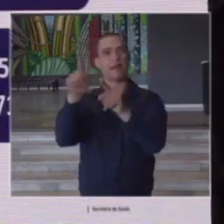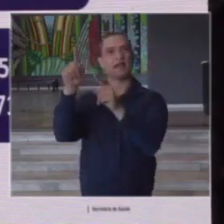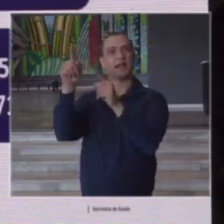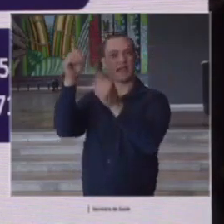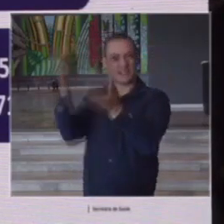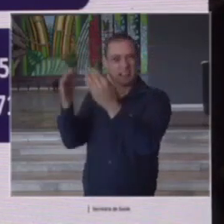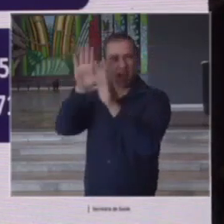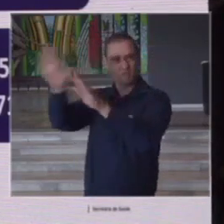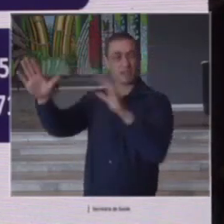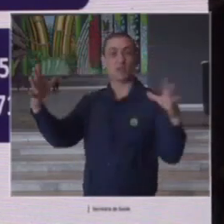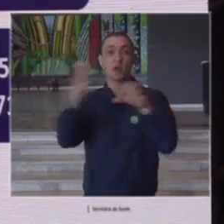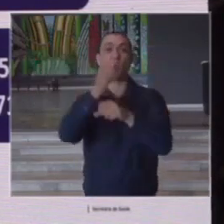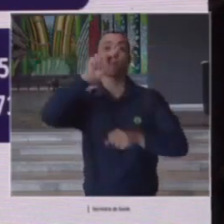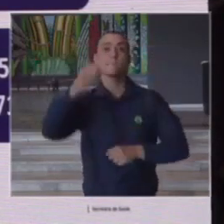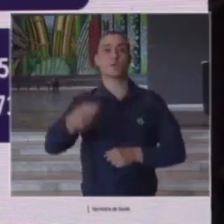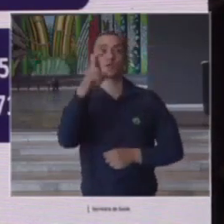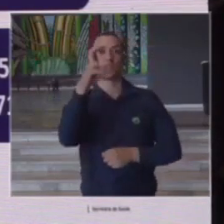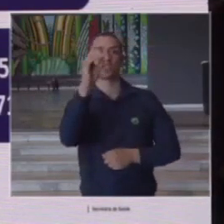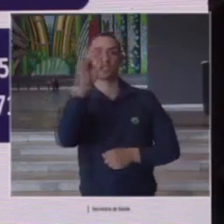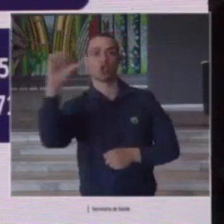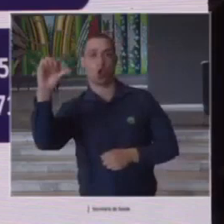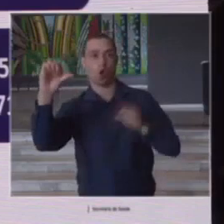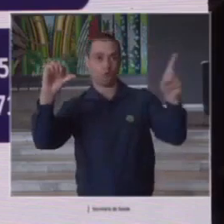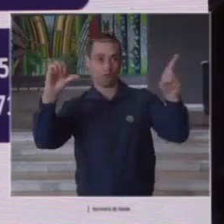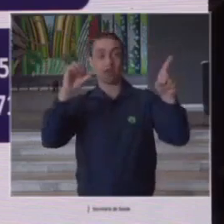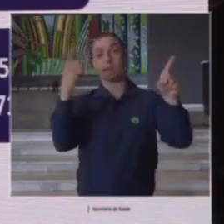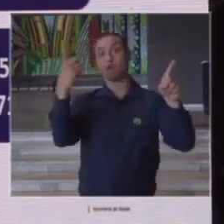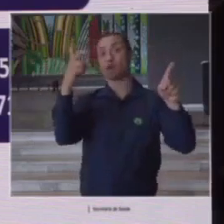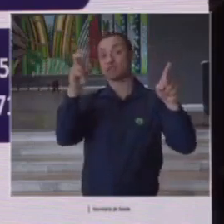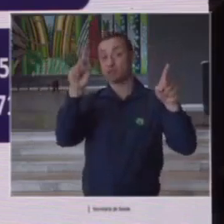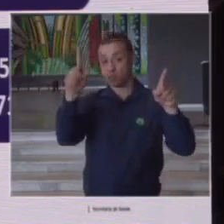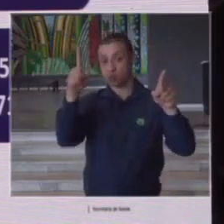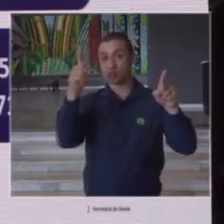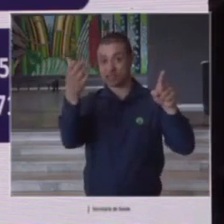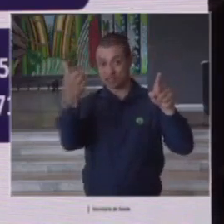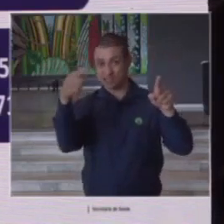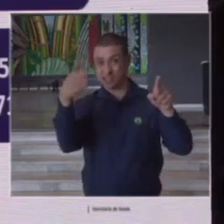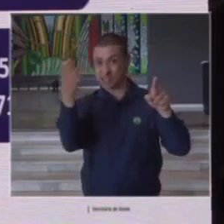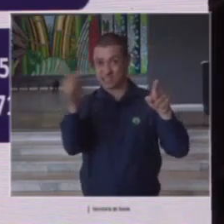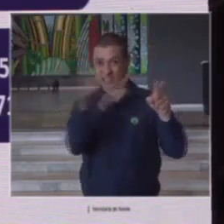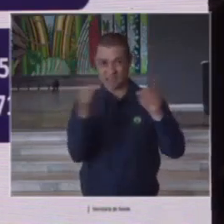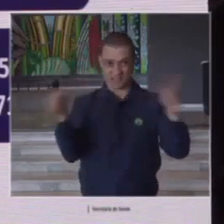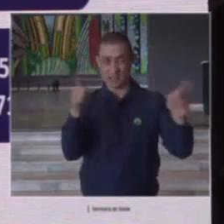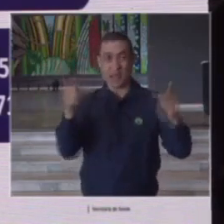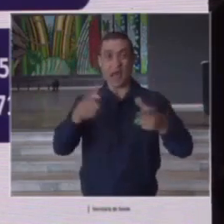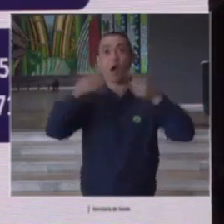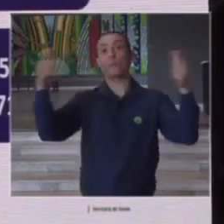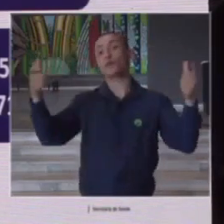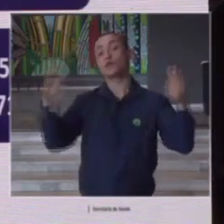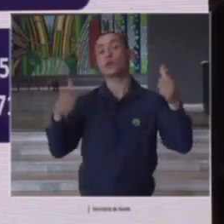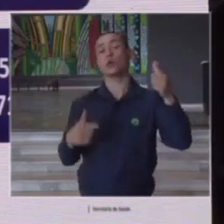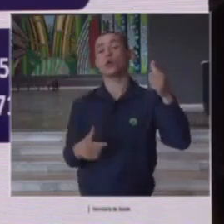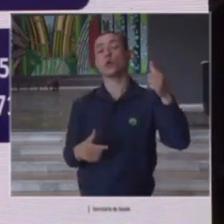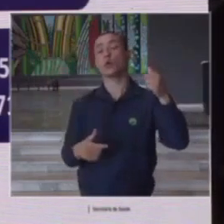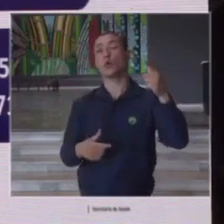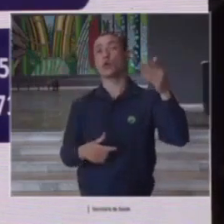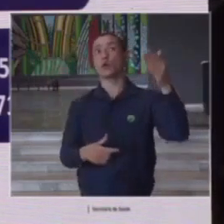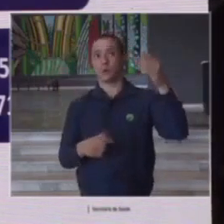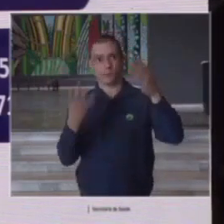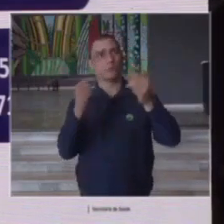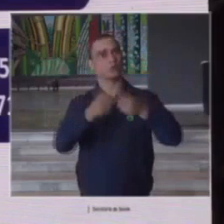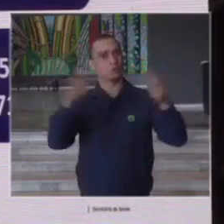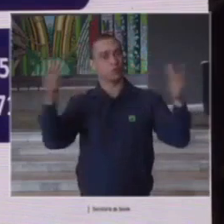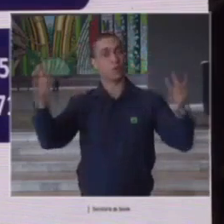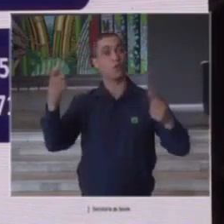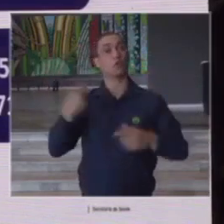de 1.509 1.716 quem se lembra aumentou bastante